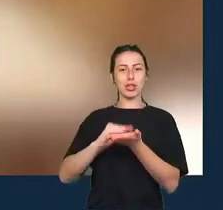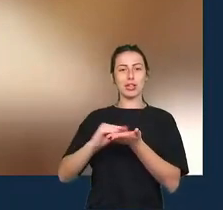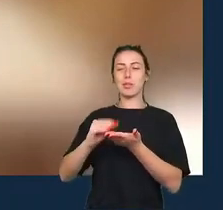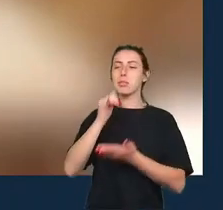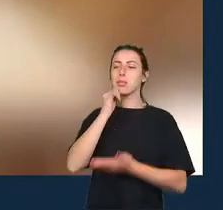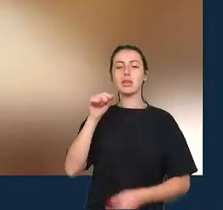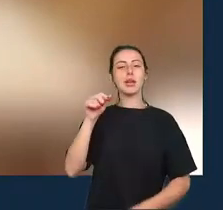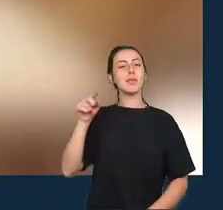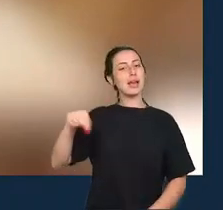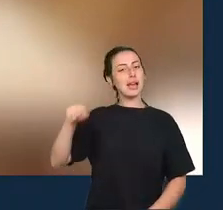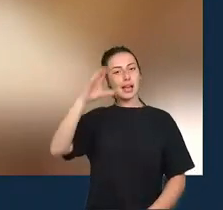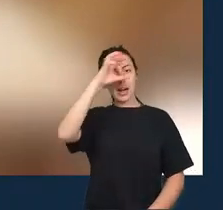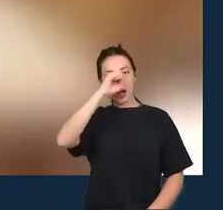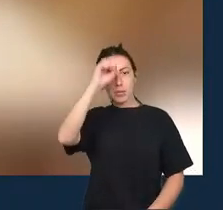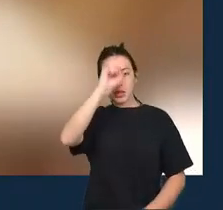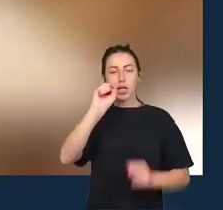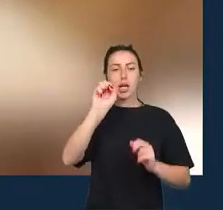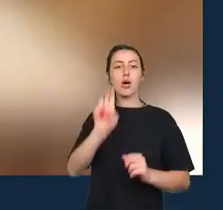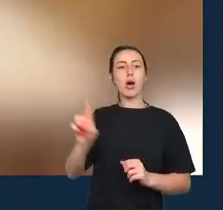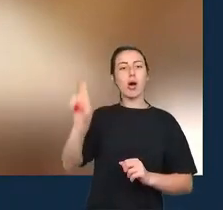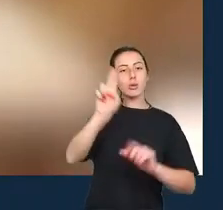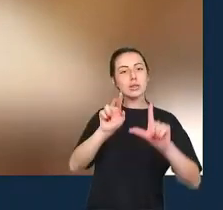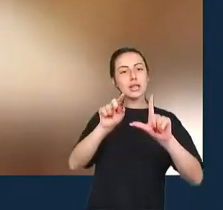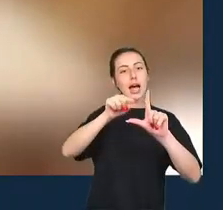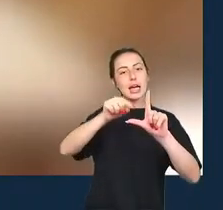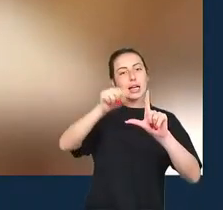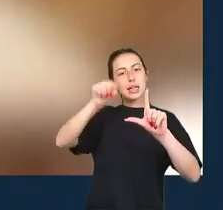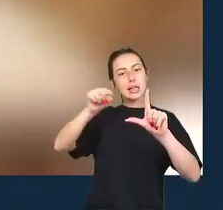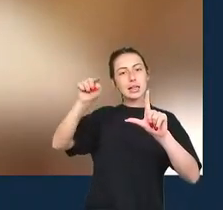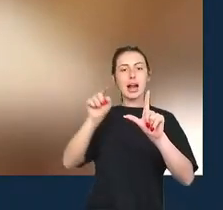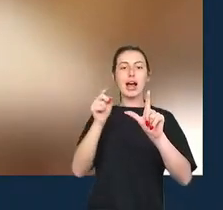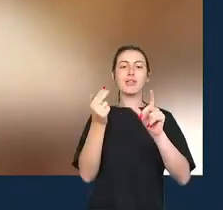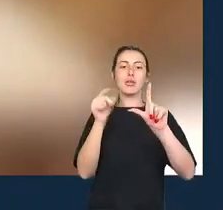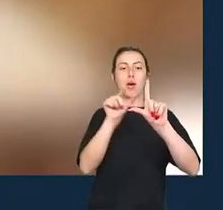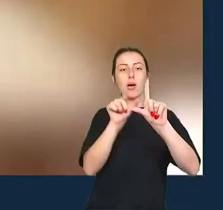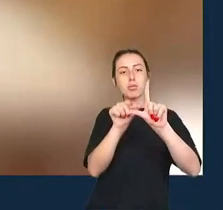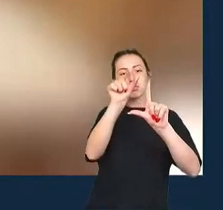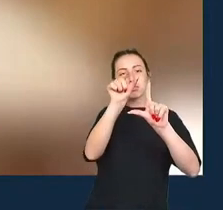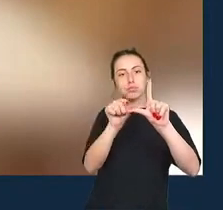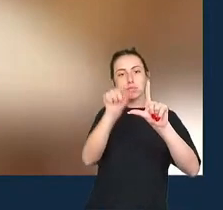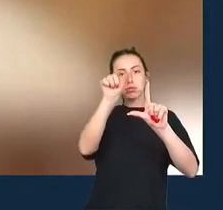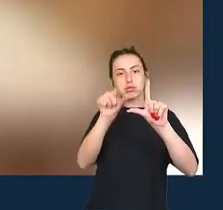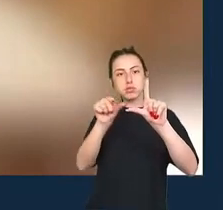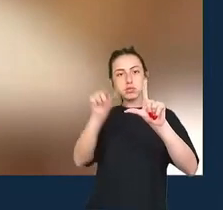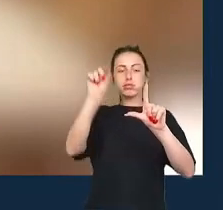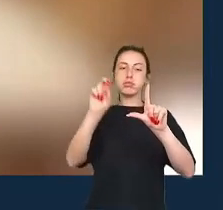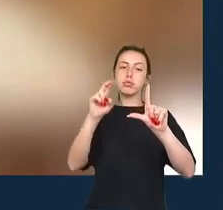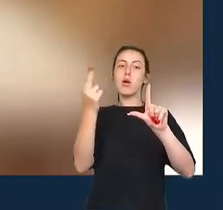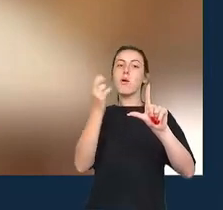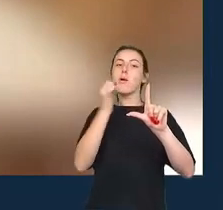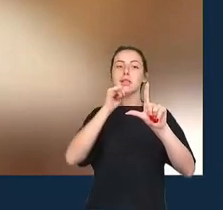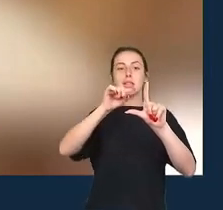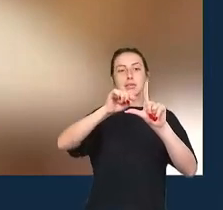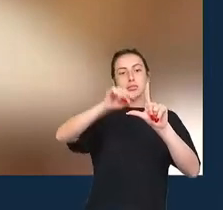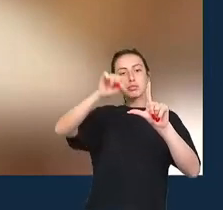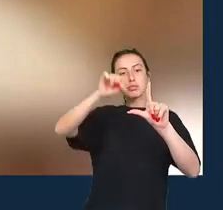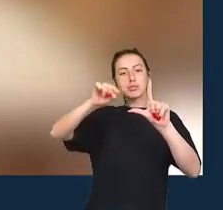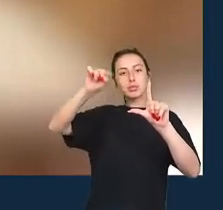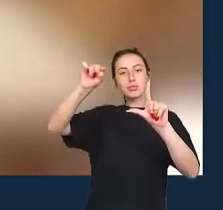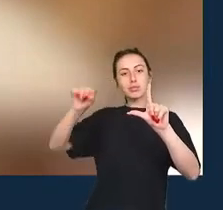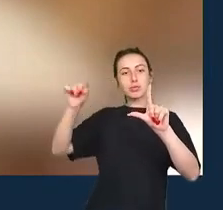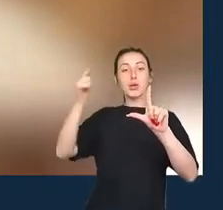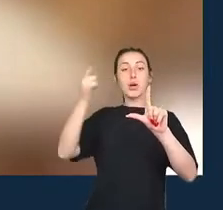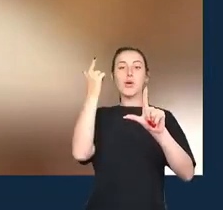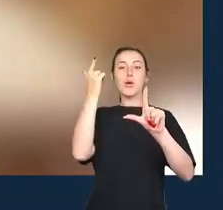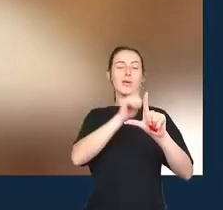de barra um gráfico de linhas para falar sobre a evolução da pandemia isso já se tornou bastante comum e também